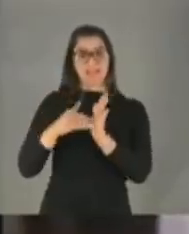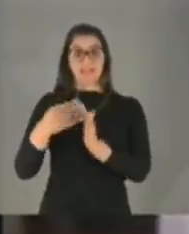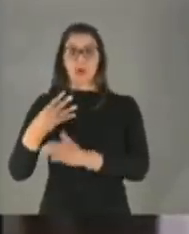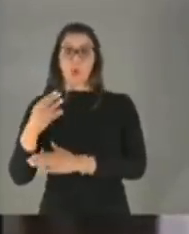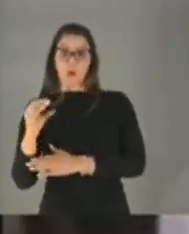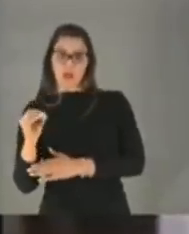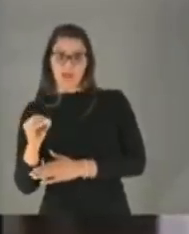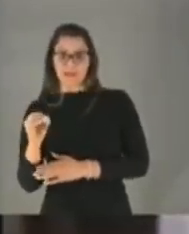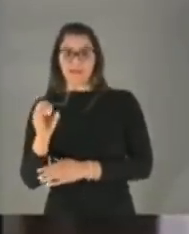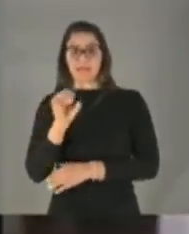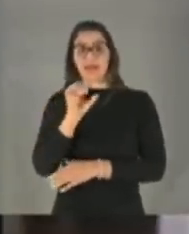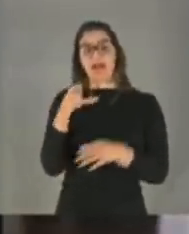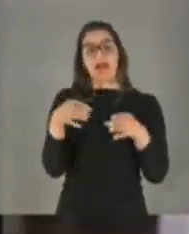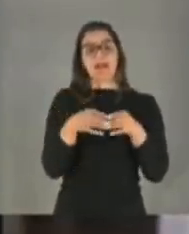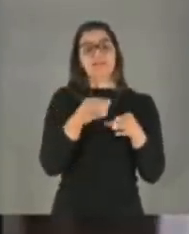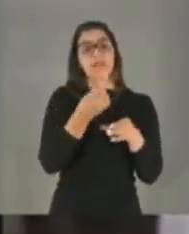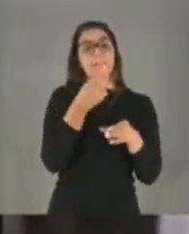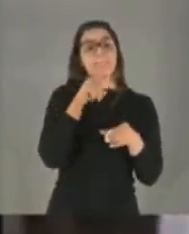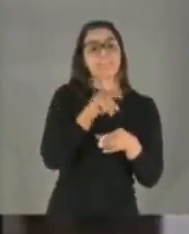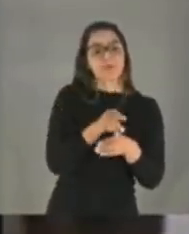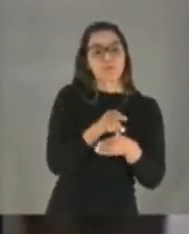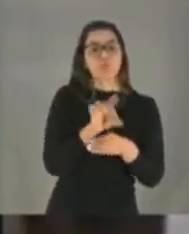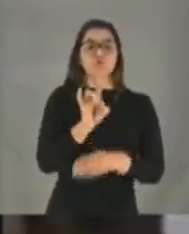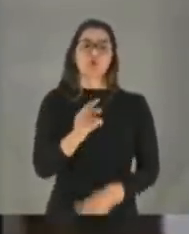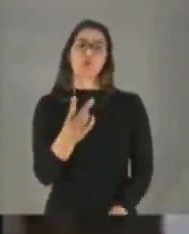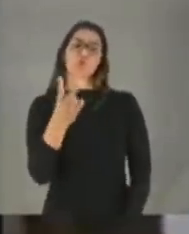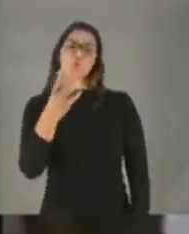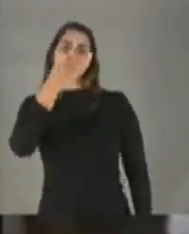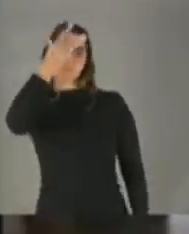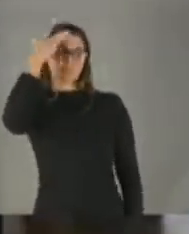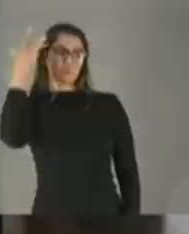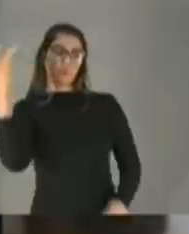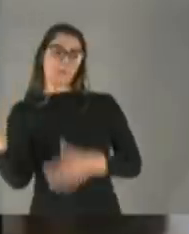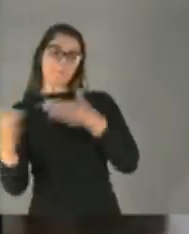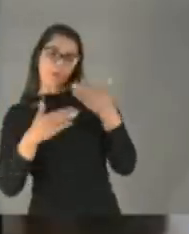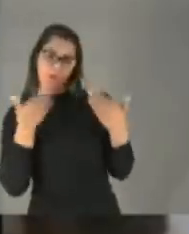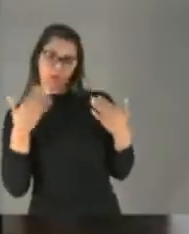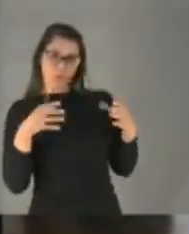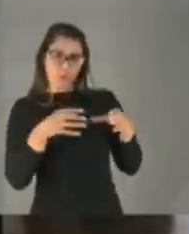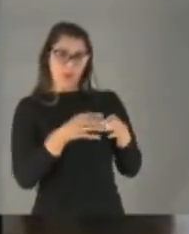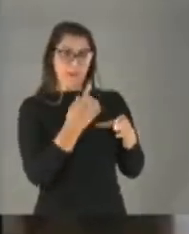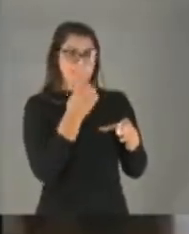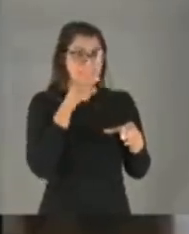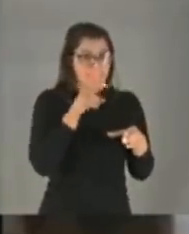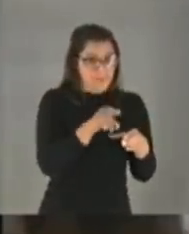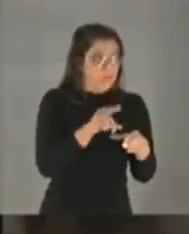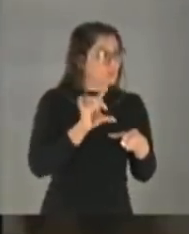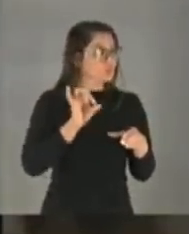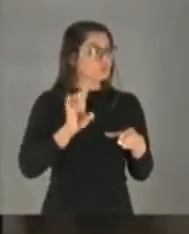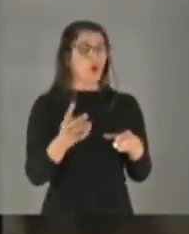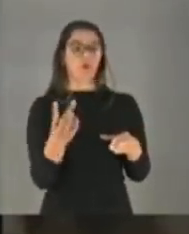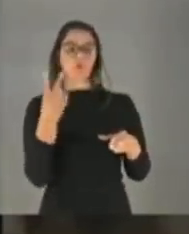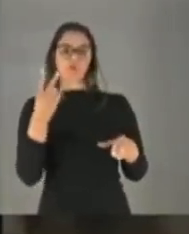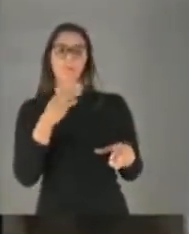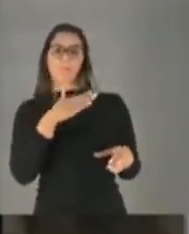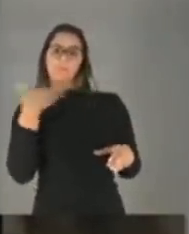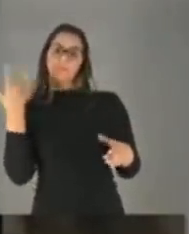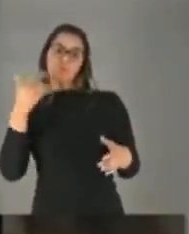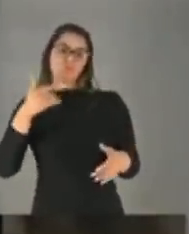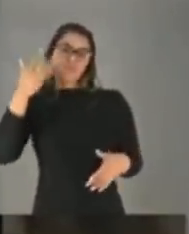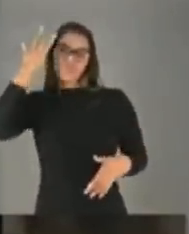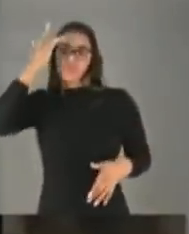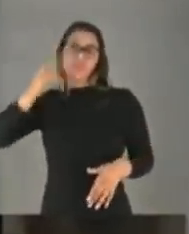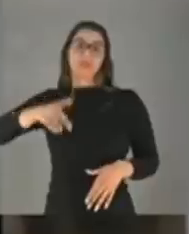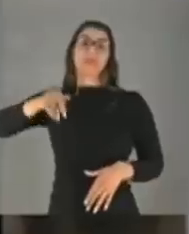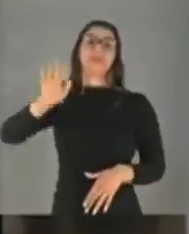mil que pegaram o vírus, dois morreram. Vou repetir, de cada mil, dois. E a gente não sabe quem foram esses